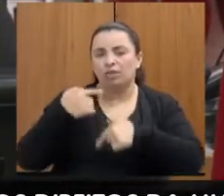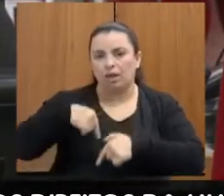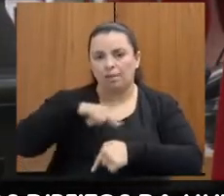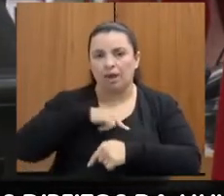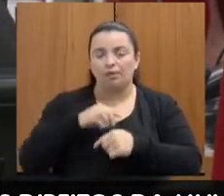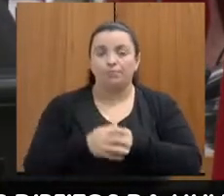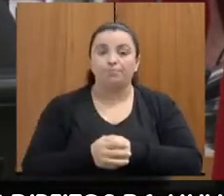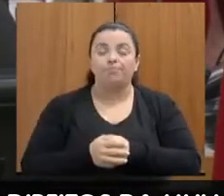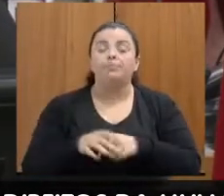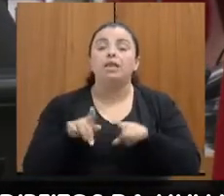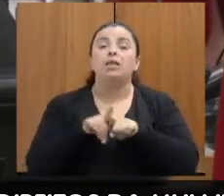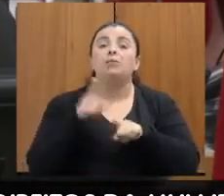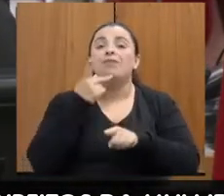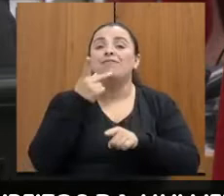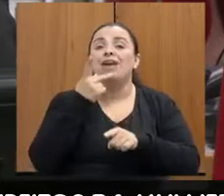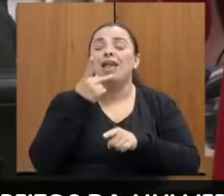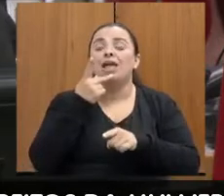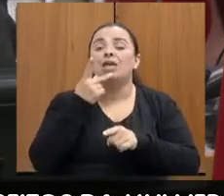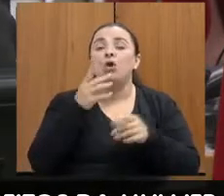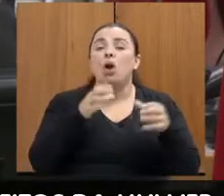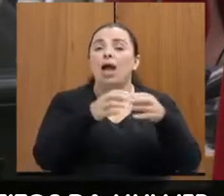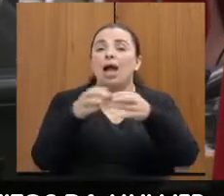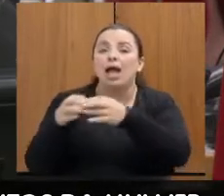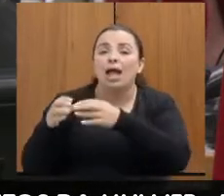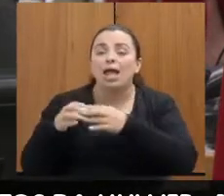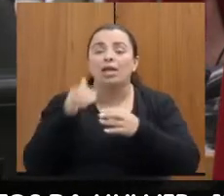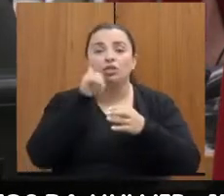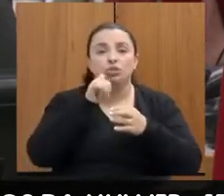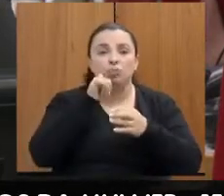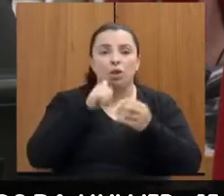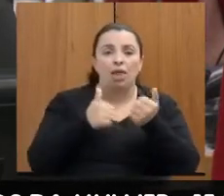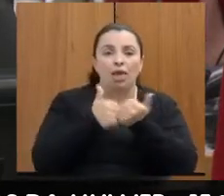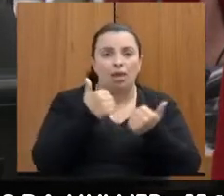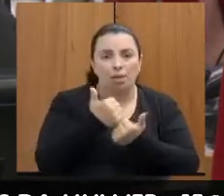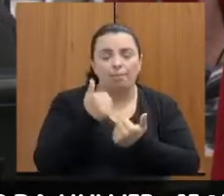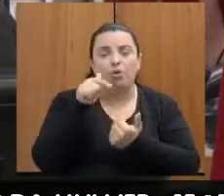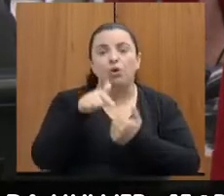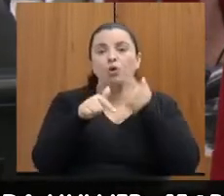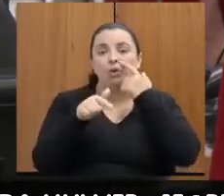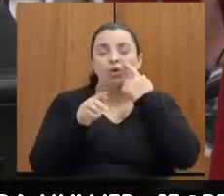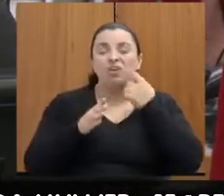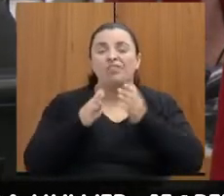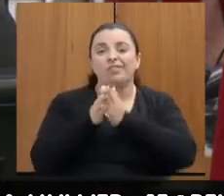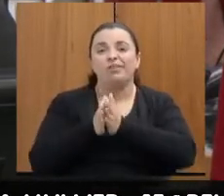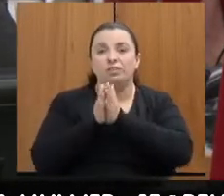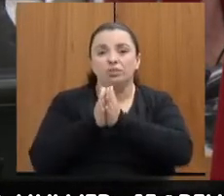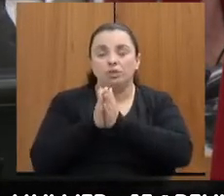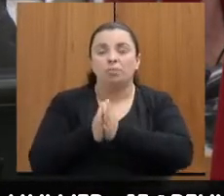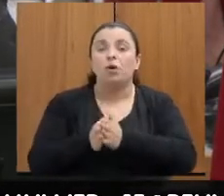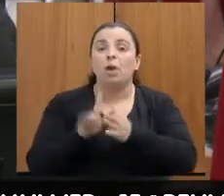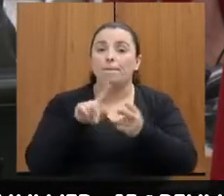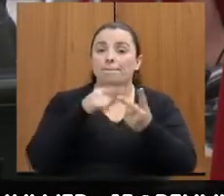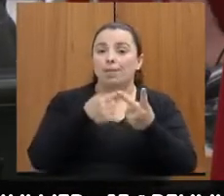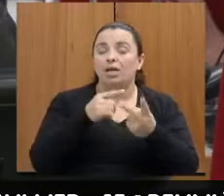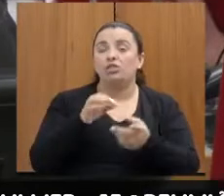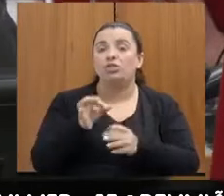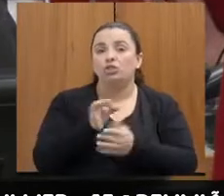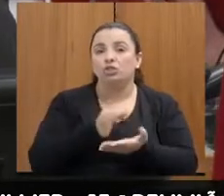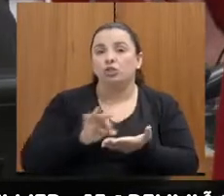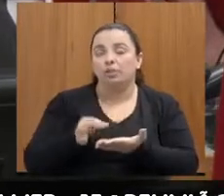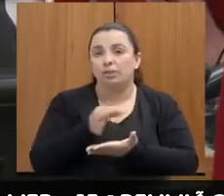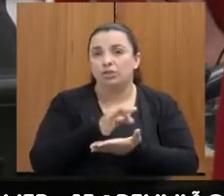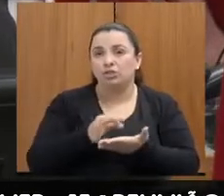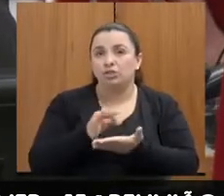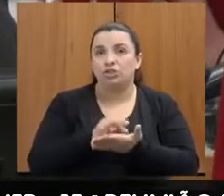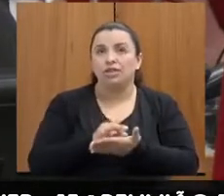dizer que a rede de mulheres do Alto Jequition e a Delegacia de Atendimento à Mulher de Diamantina falam aqui, dentro, usando esse